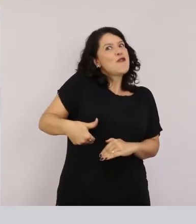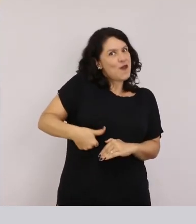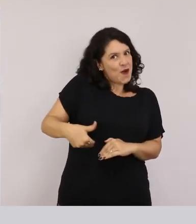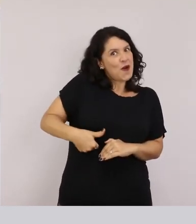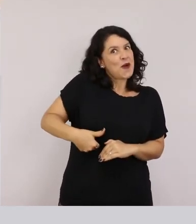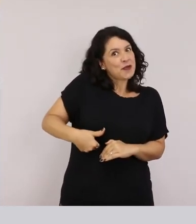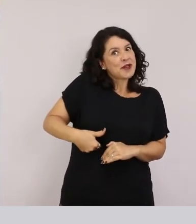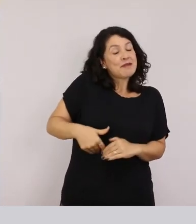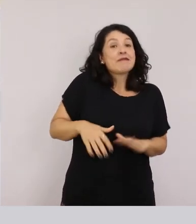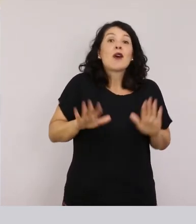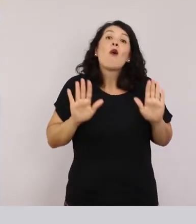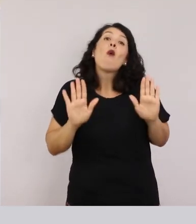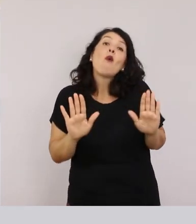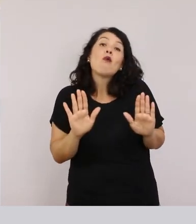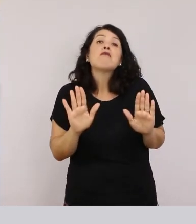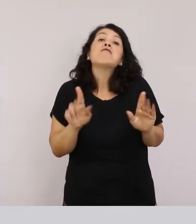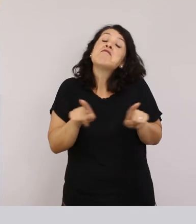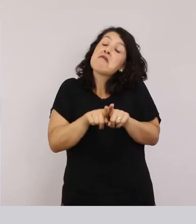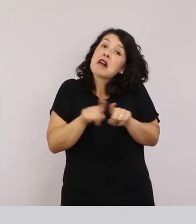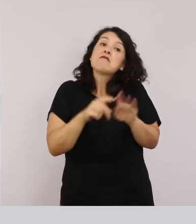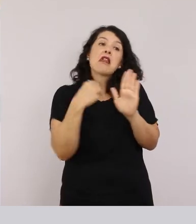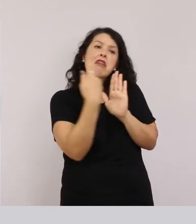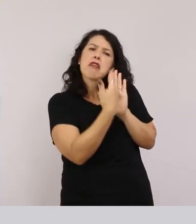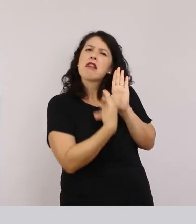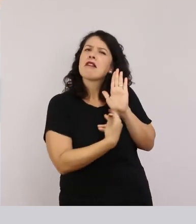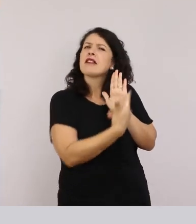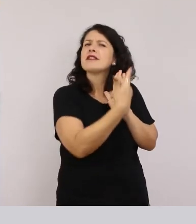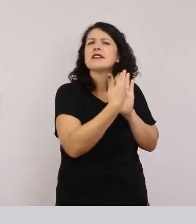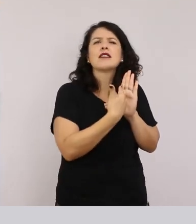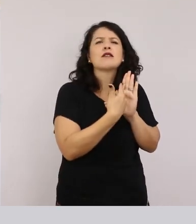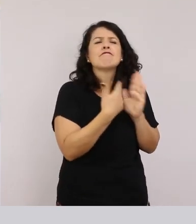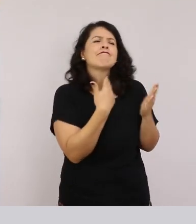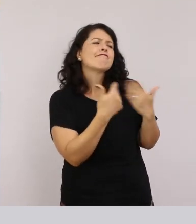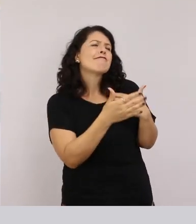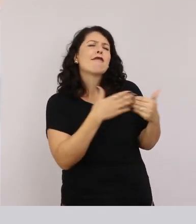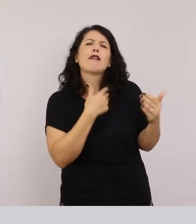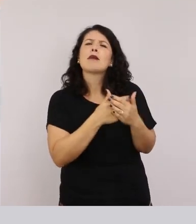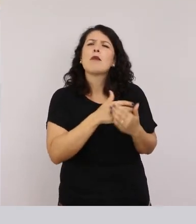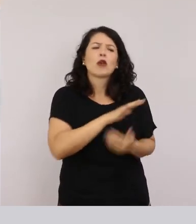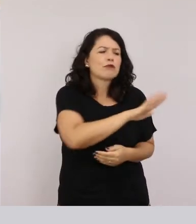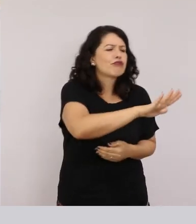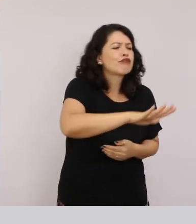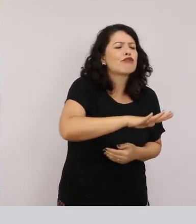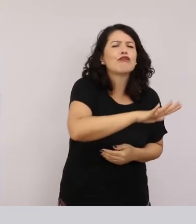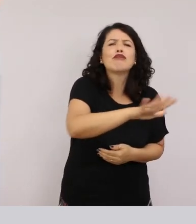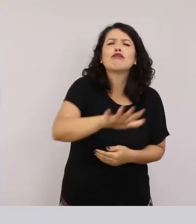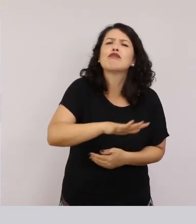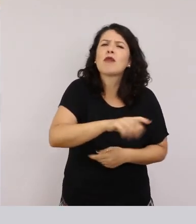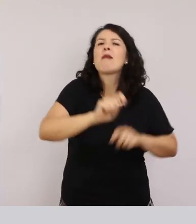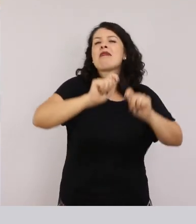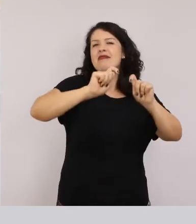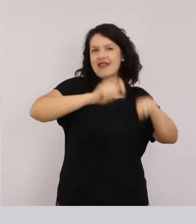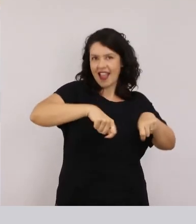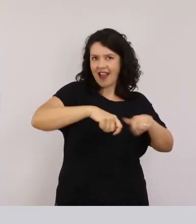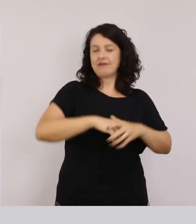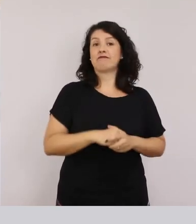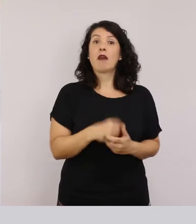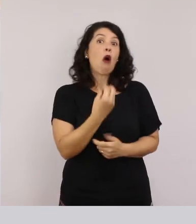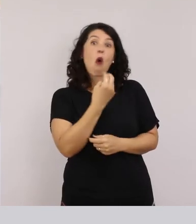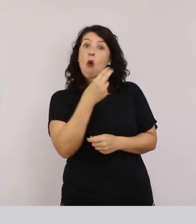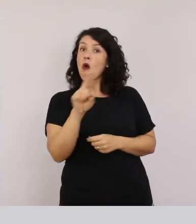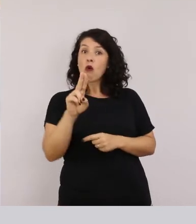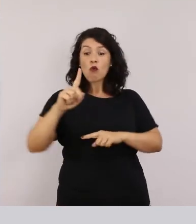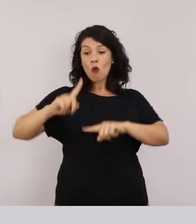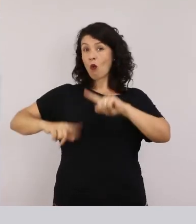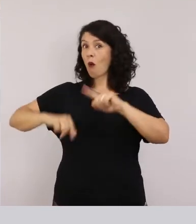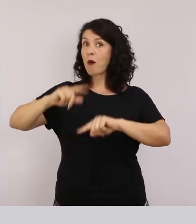roncando de fome E fazer um desenho de qualquer pedacinho da sua casa Ou